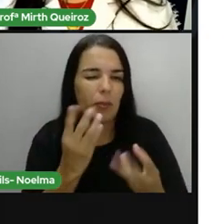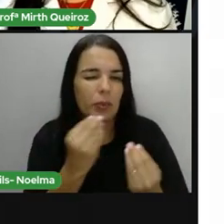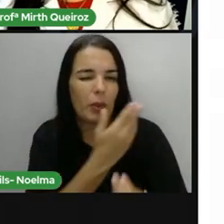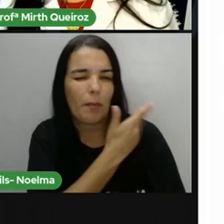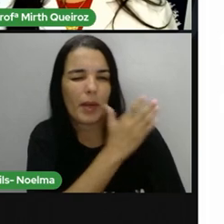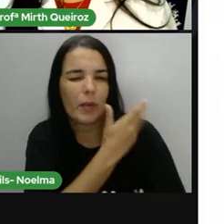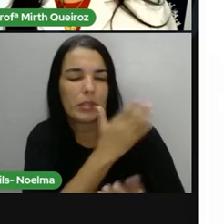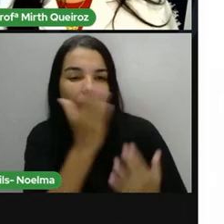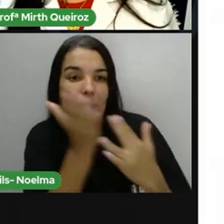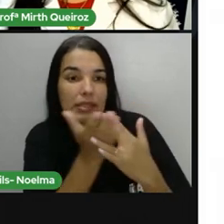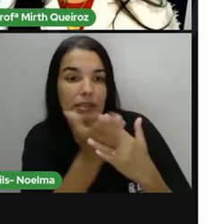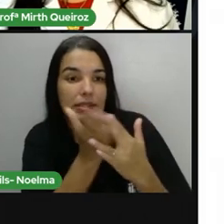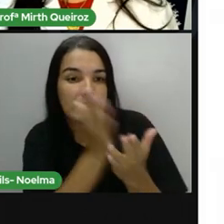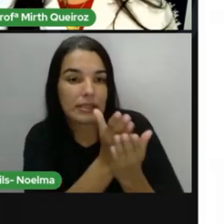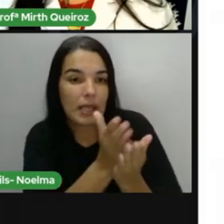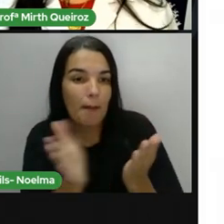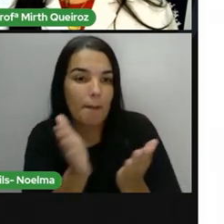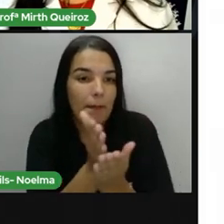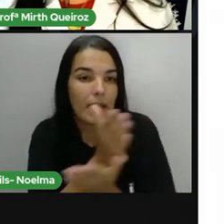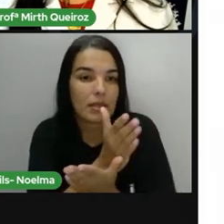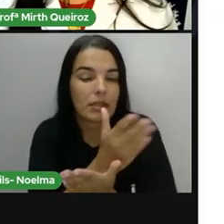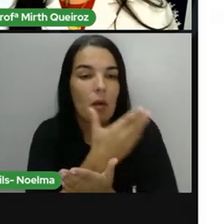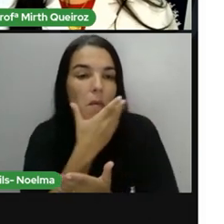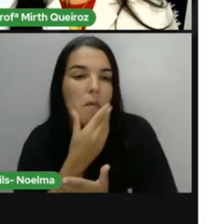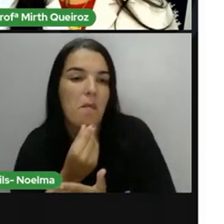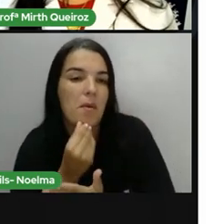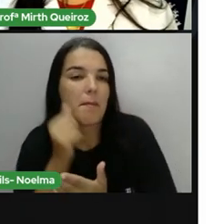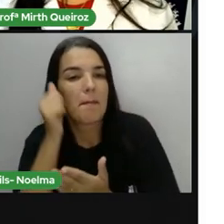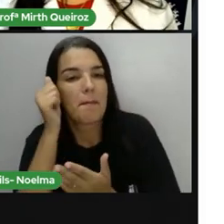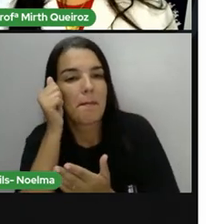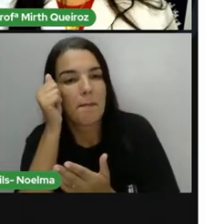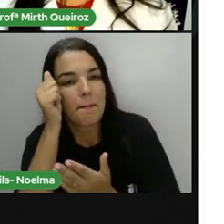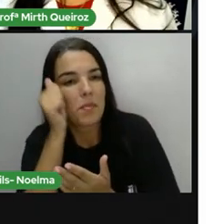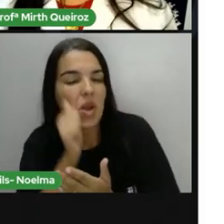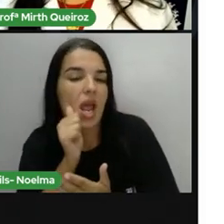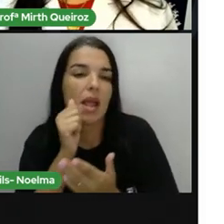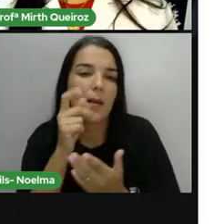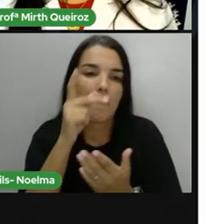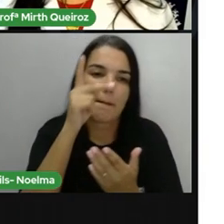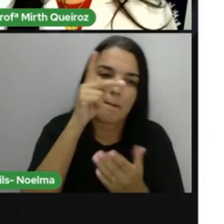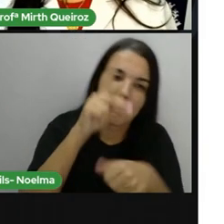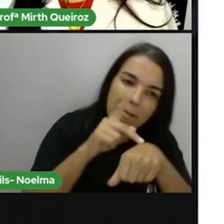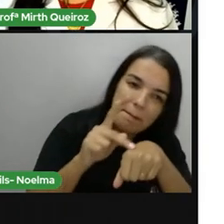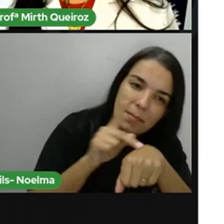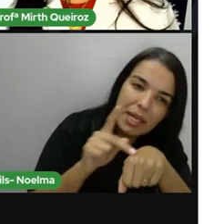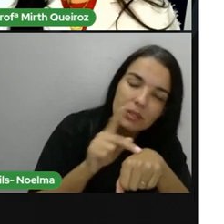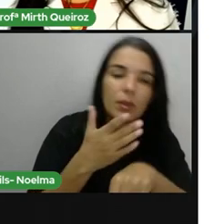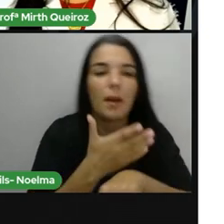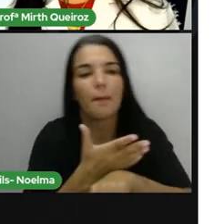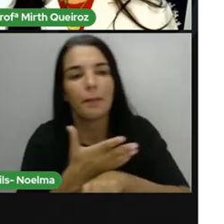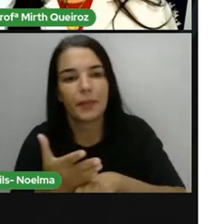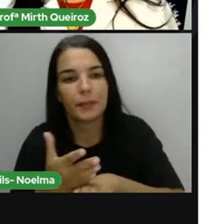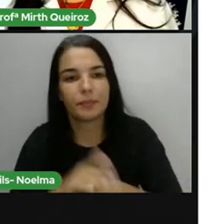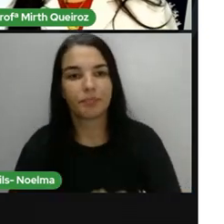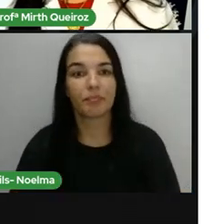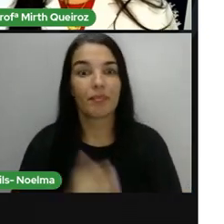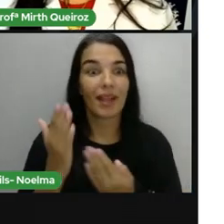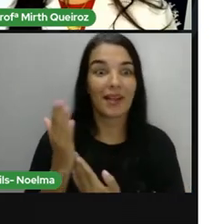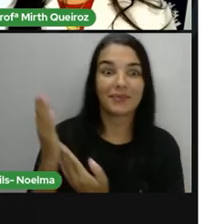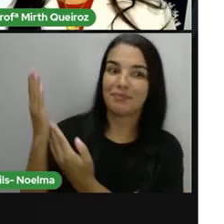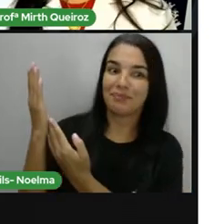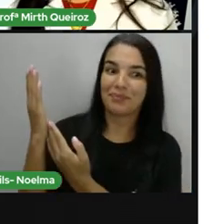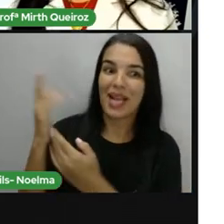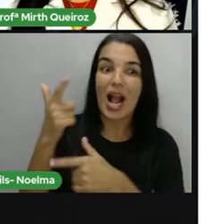separação entre brancos e negros aí, durante o período colonial. Temos a Catedral de